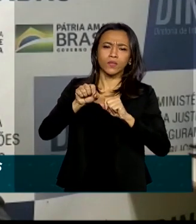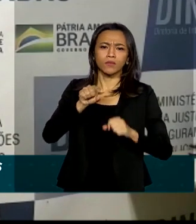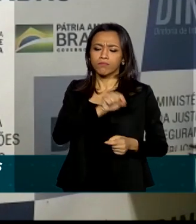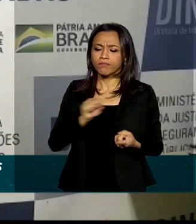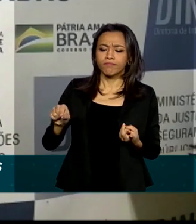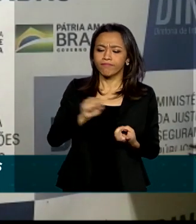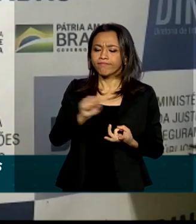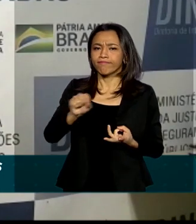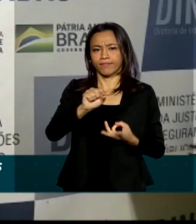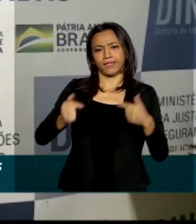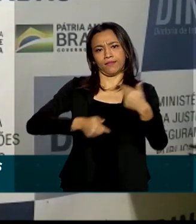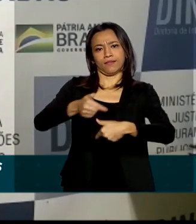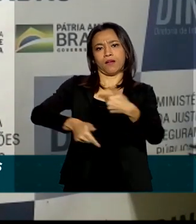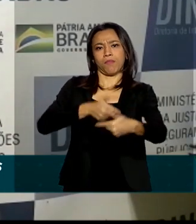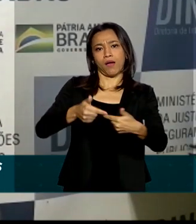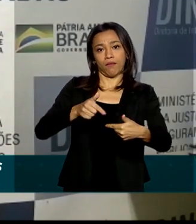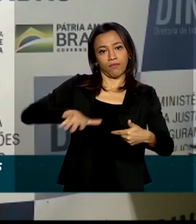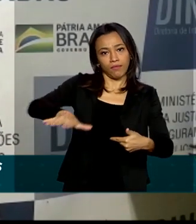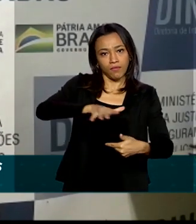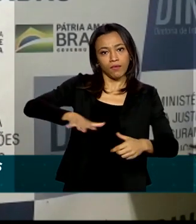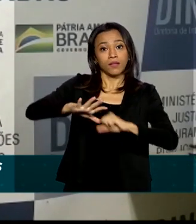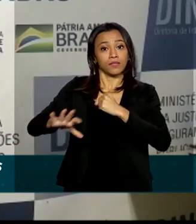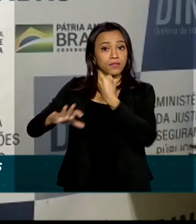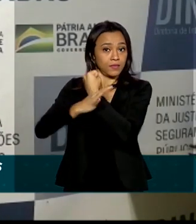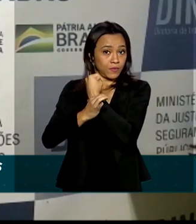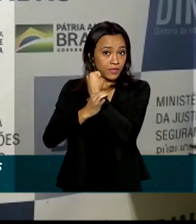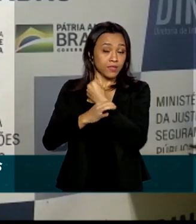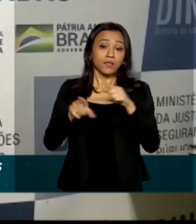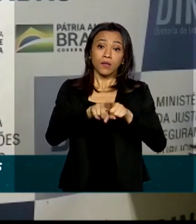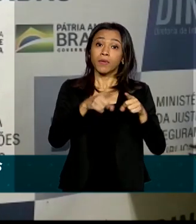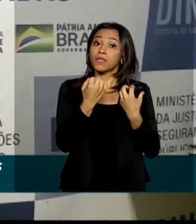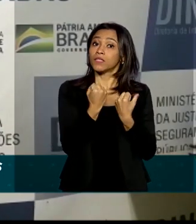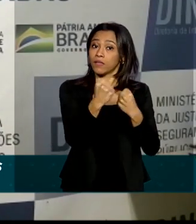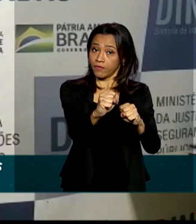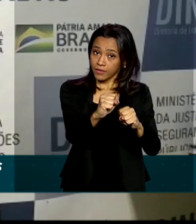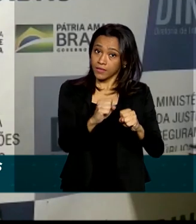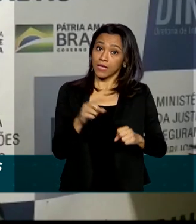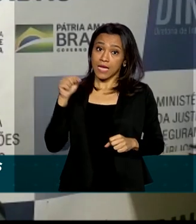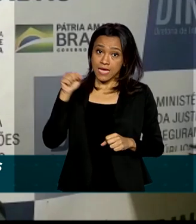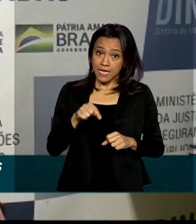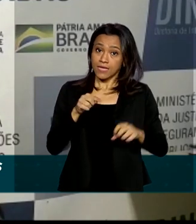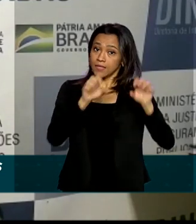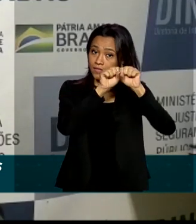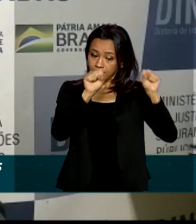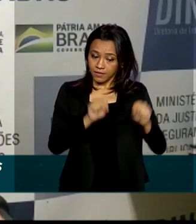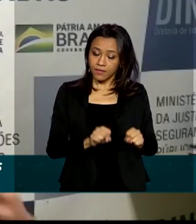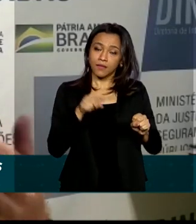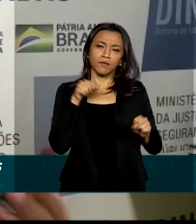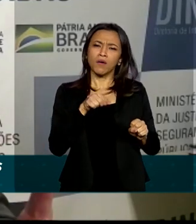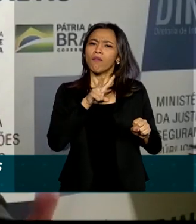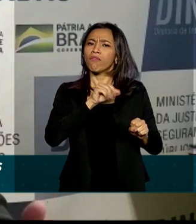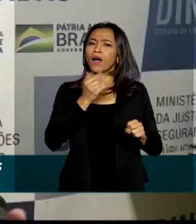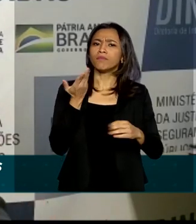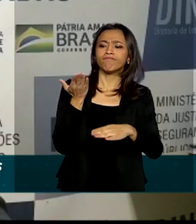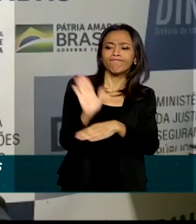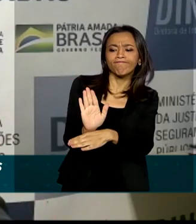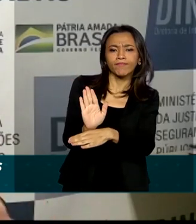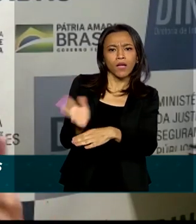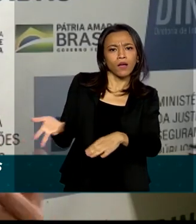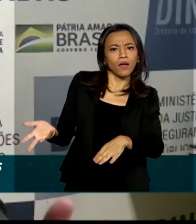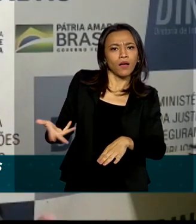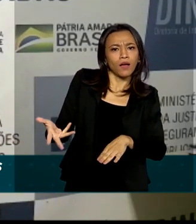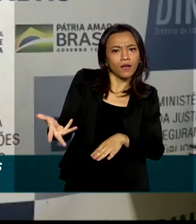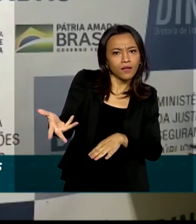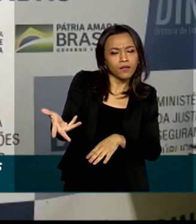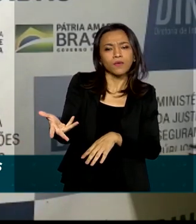que operam na região, tanto de segurança pública como de defesa. Esse sistema vai proporcionar mais agilidade, uma